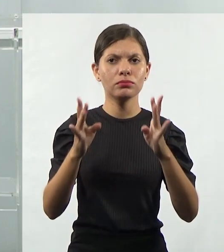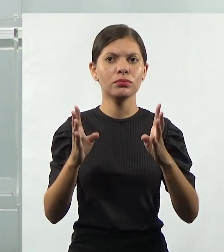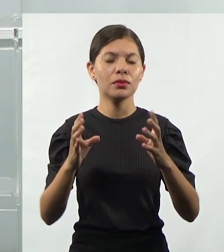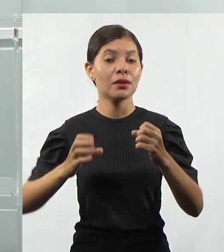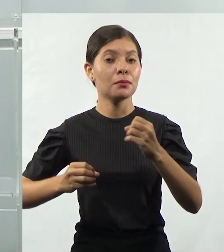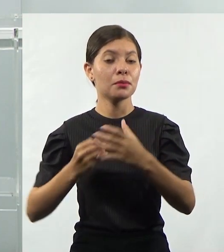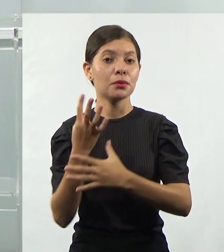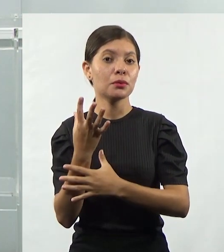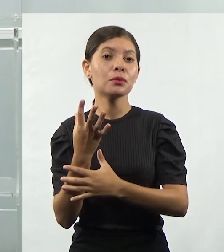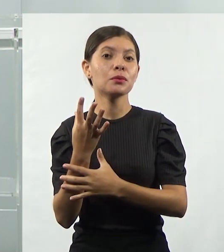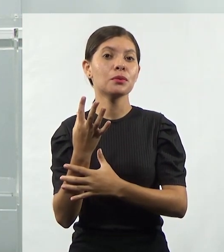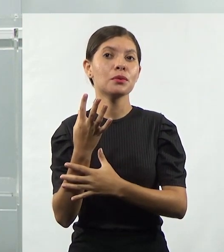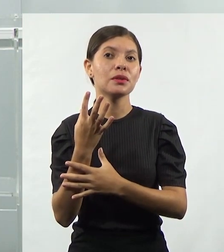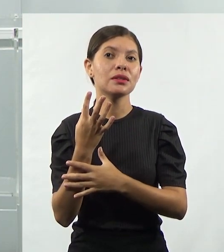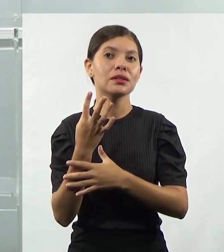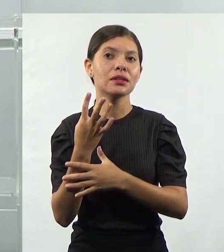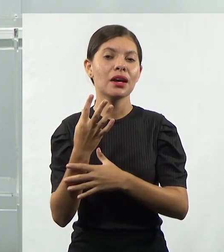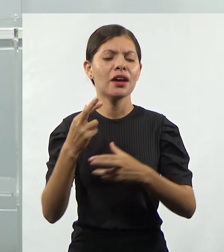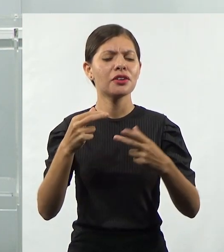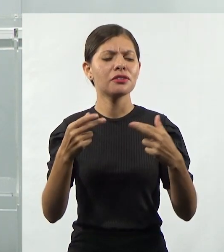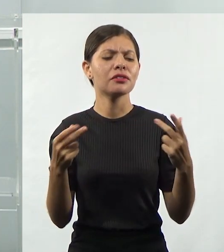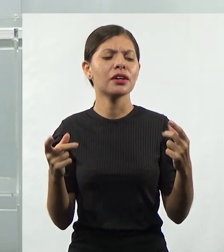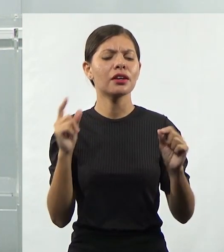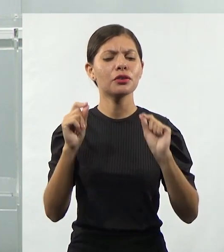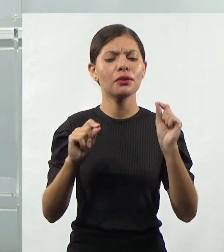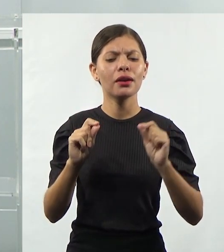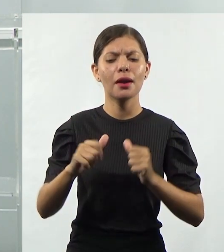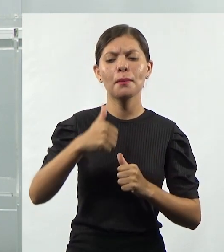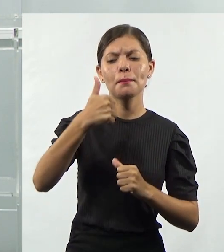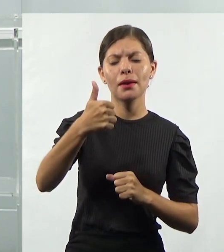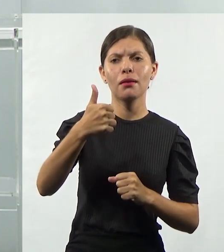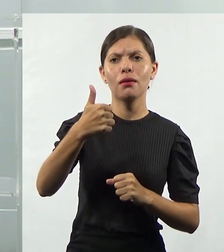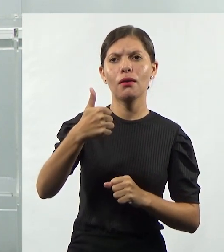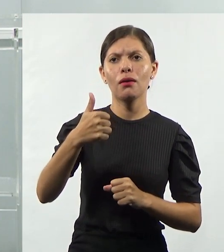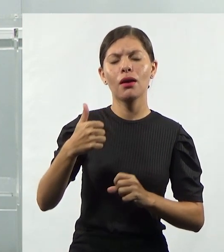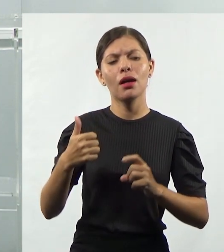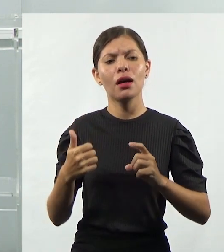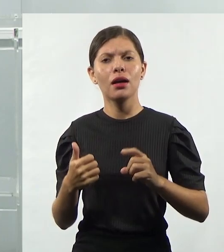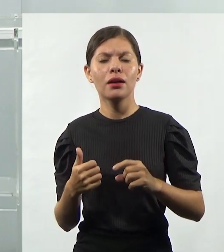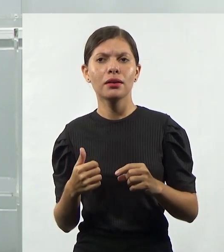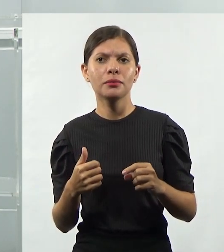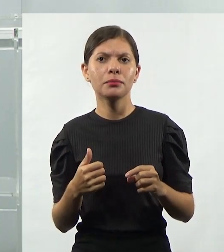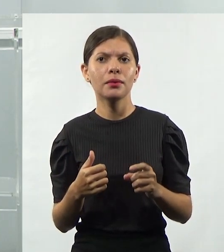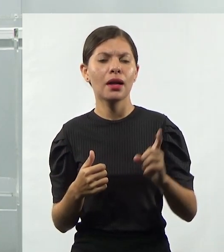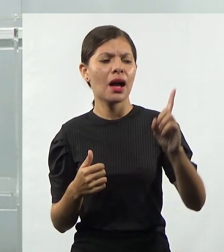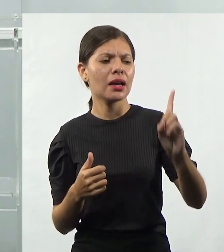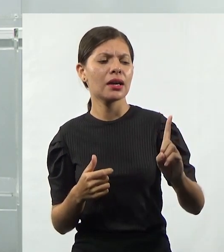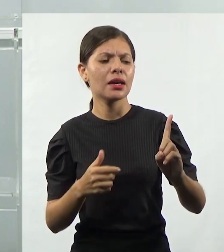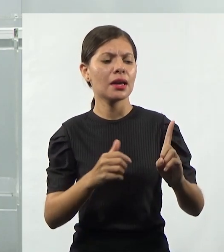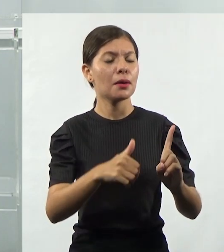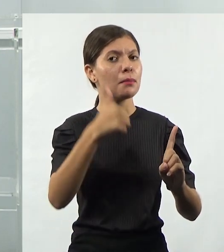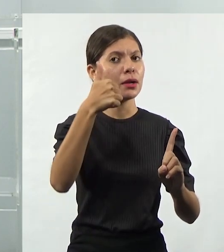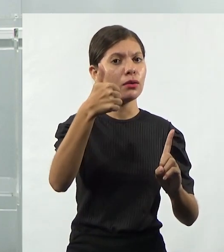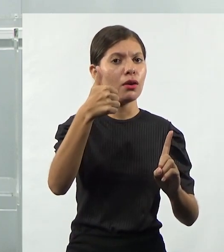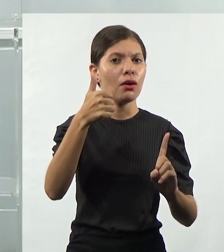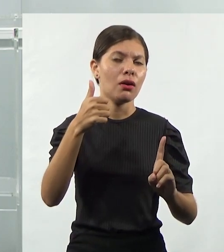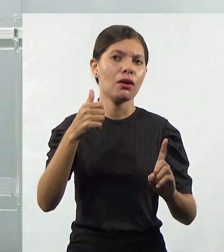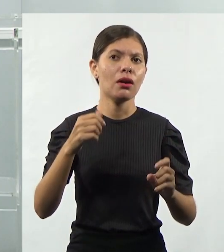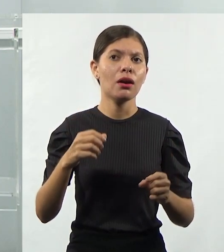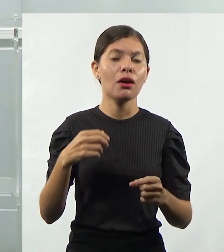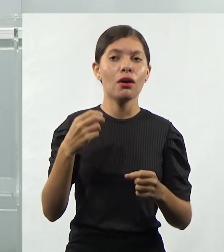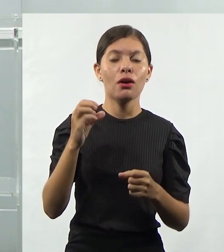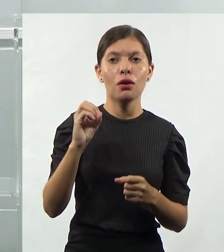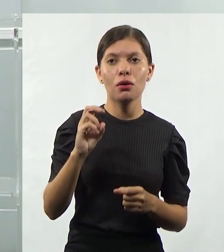no que a gente produz. Qual é o nosso diferencial? O que a gente tem de melhor, né? O que a gente faz que o outro não faz?